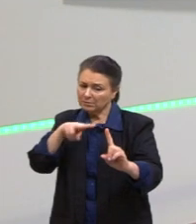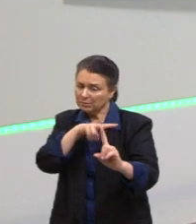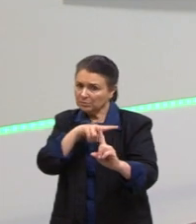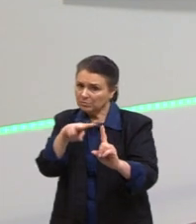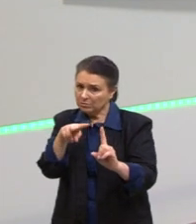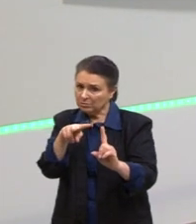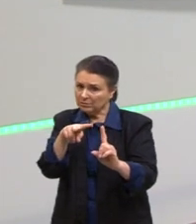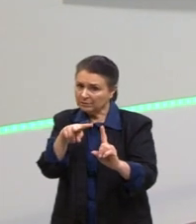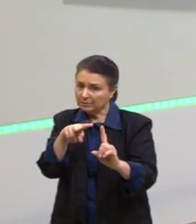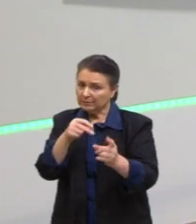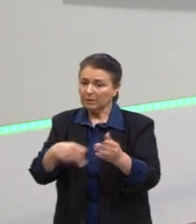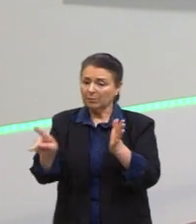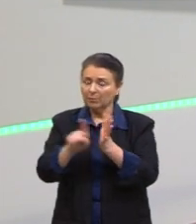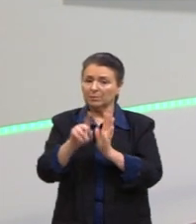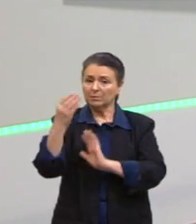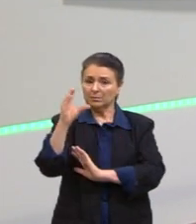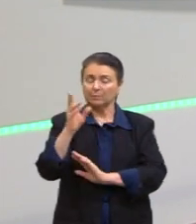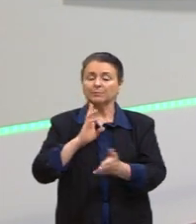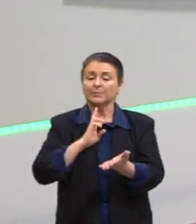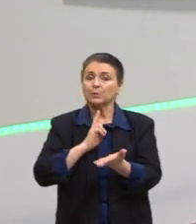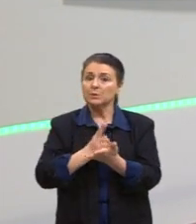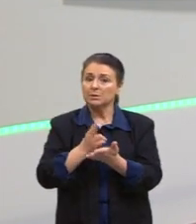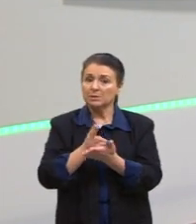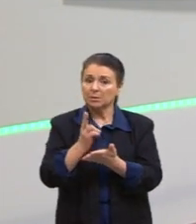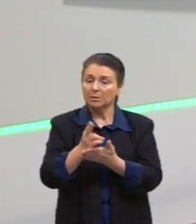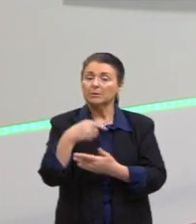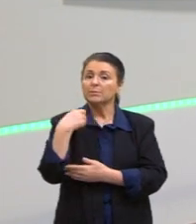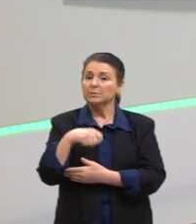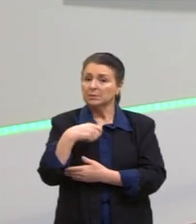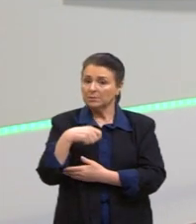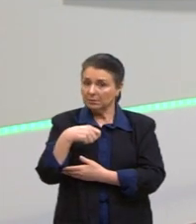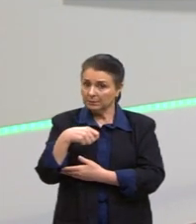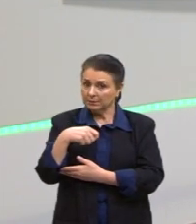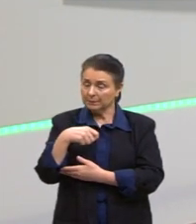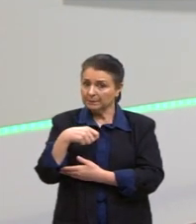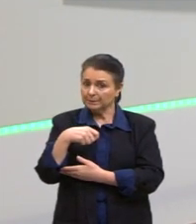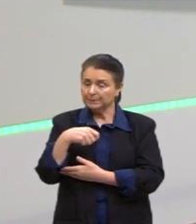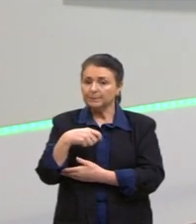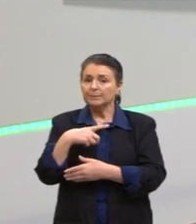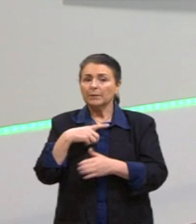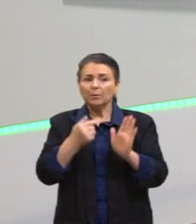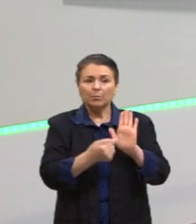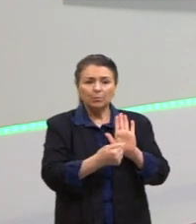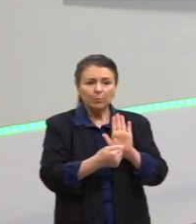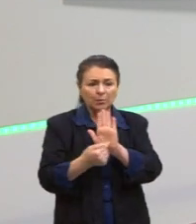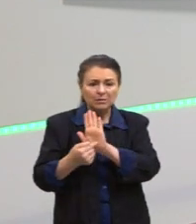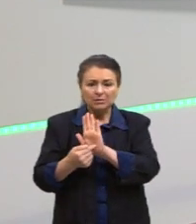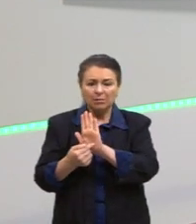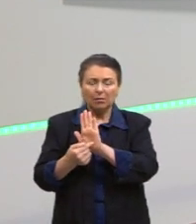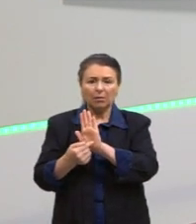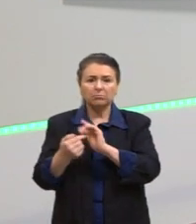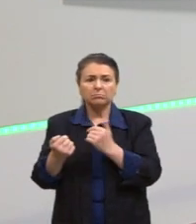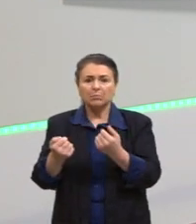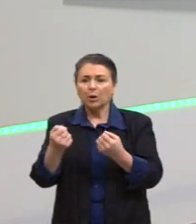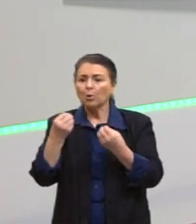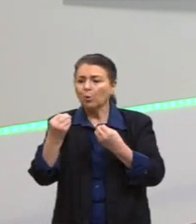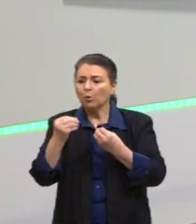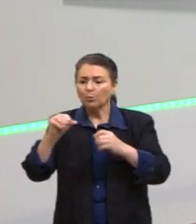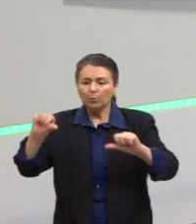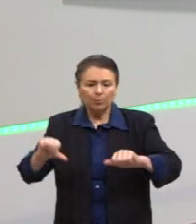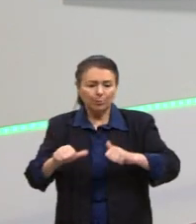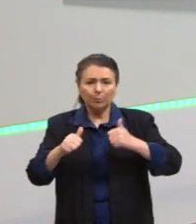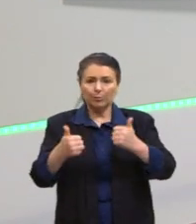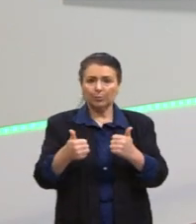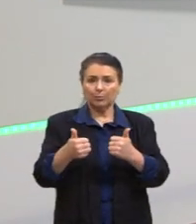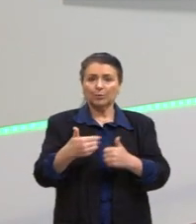importante, né, turma? Sempre, né, nós precisamos apontar possíveis soluções, né? Não